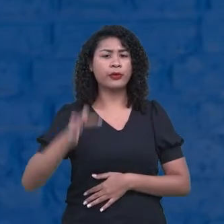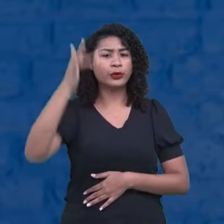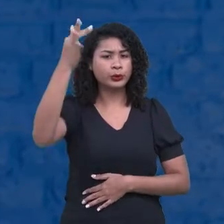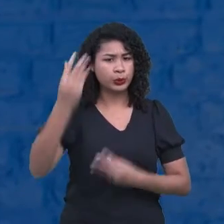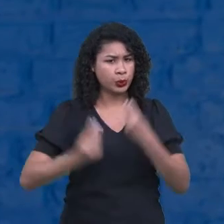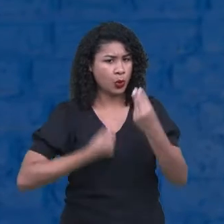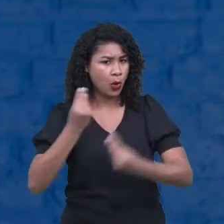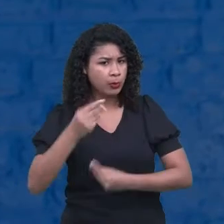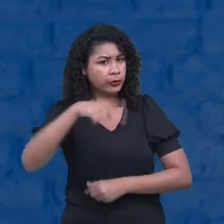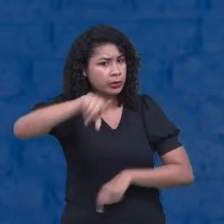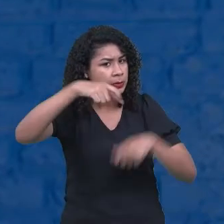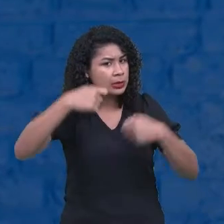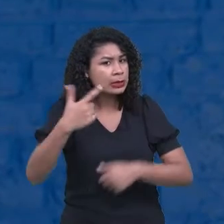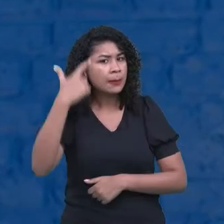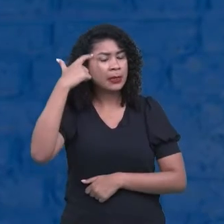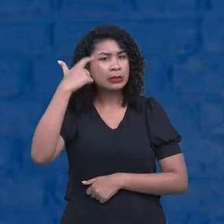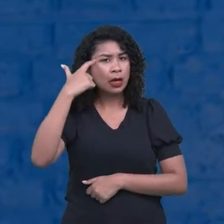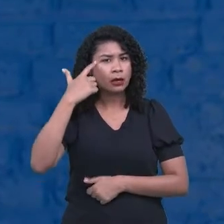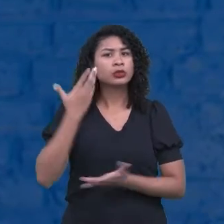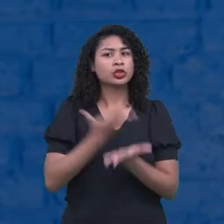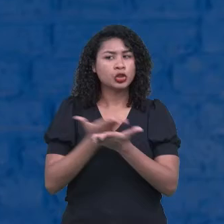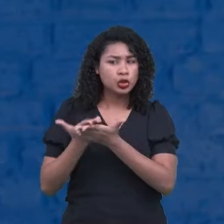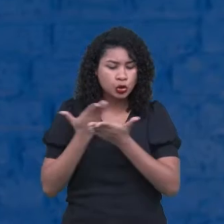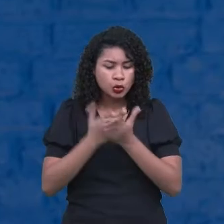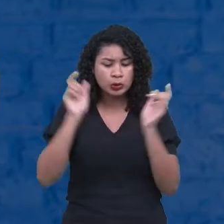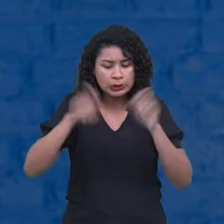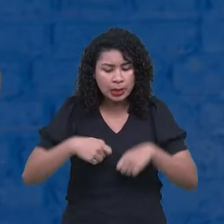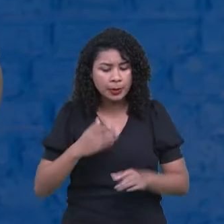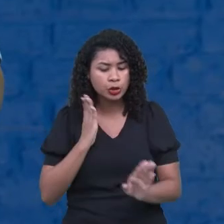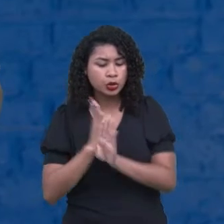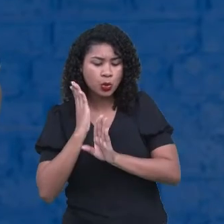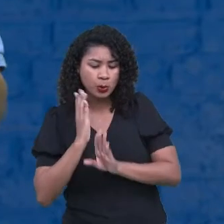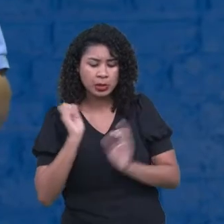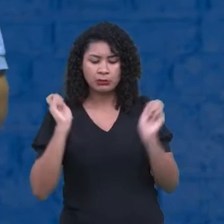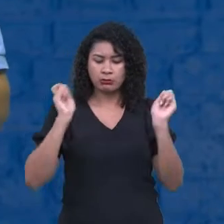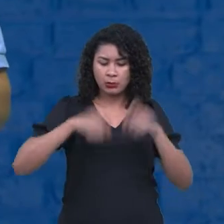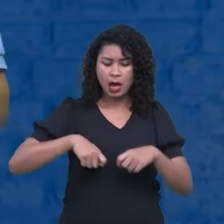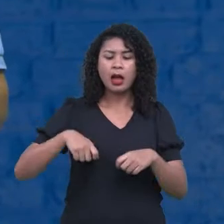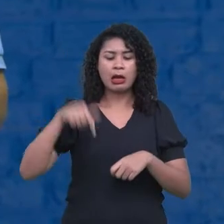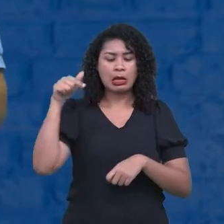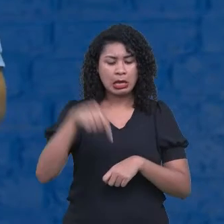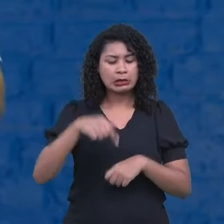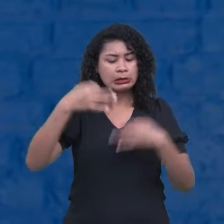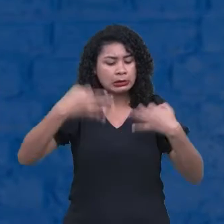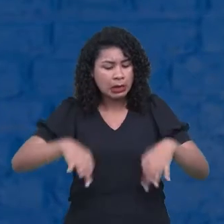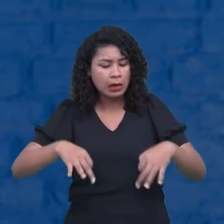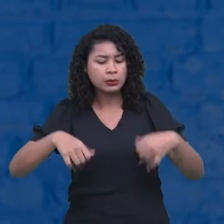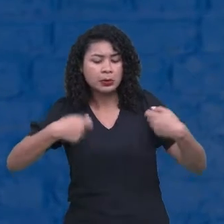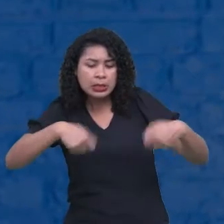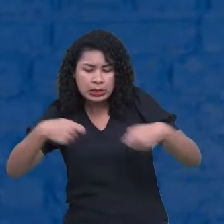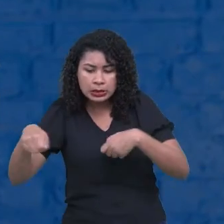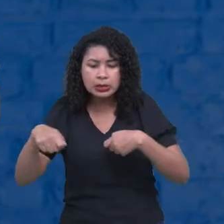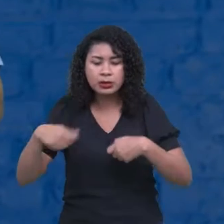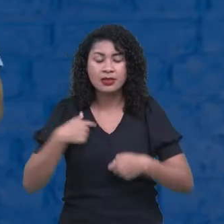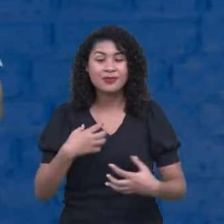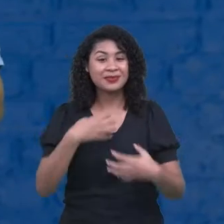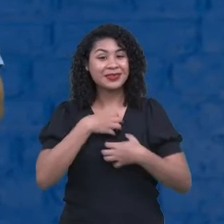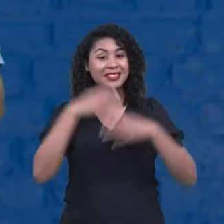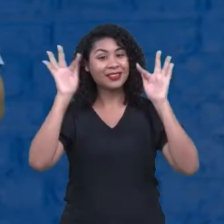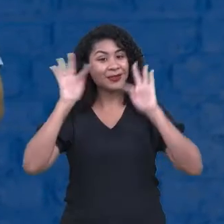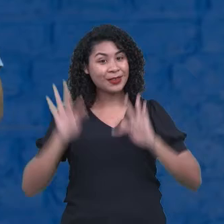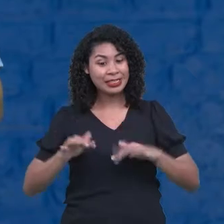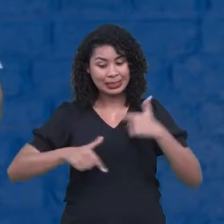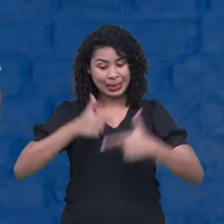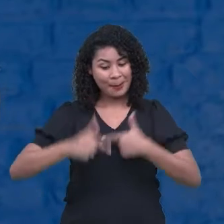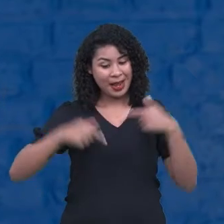do seu estudo, você vai saber. Realmente, aqui está necessitado disso aqui. E eu me sinto feliz em fazer isso